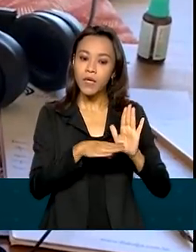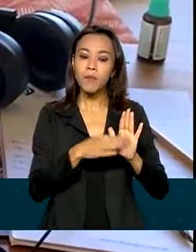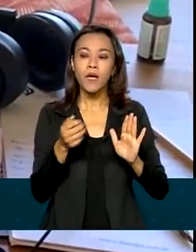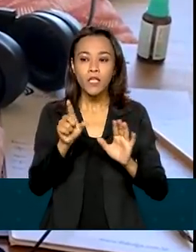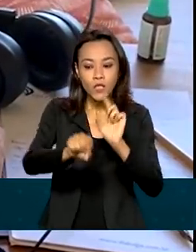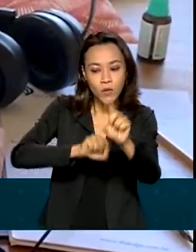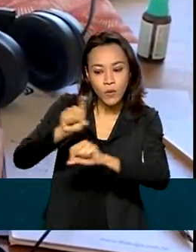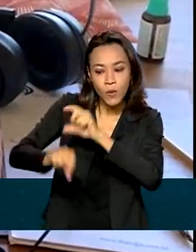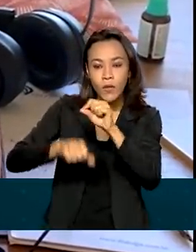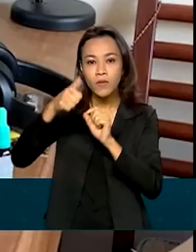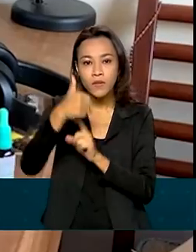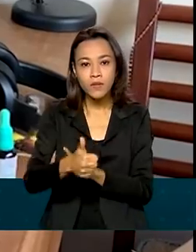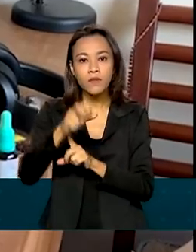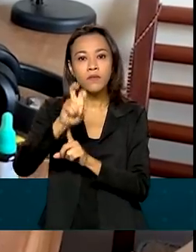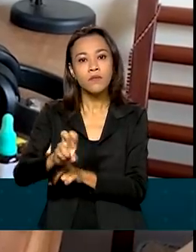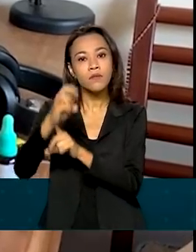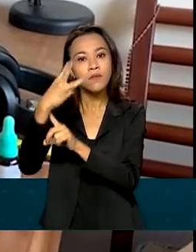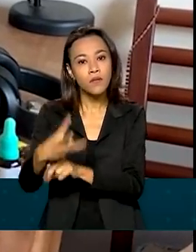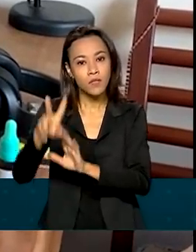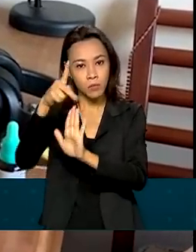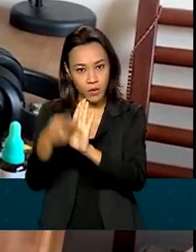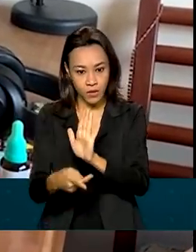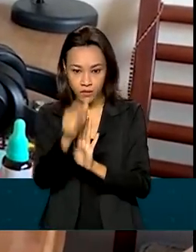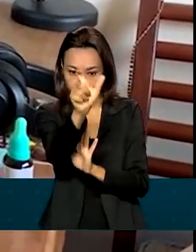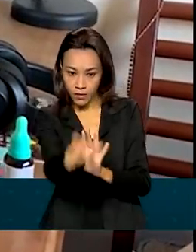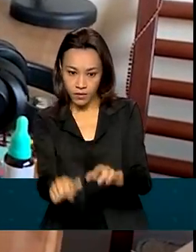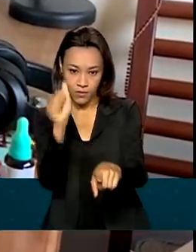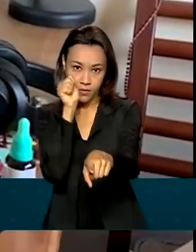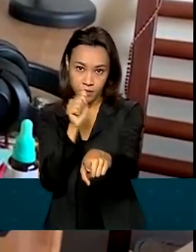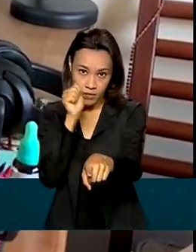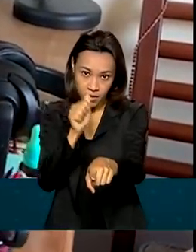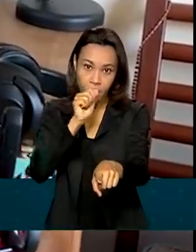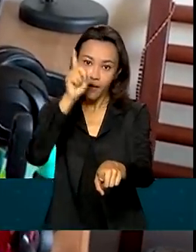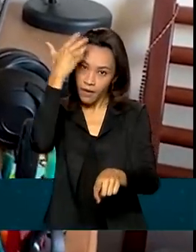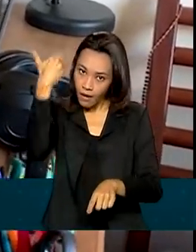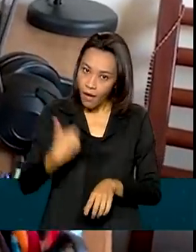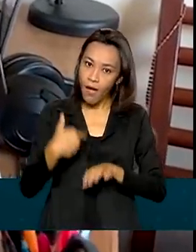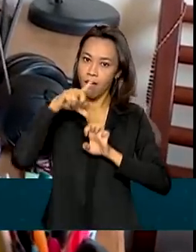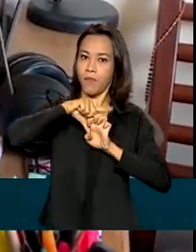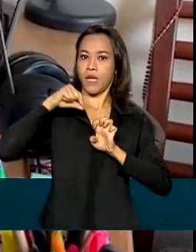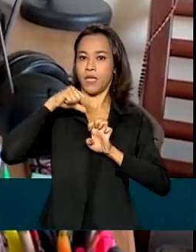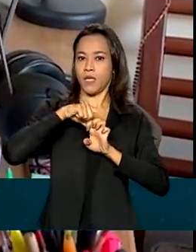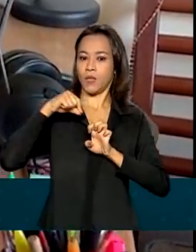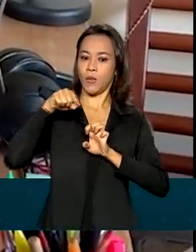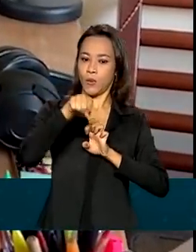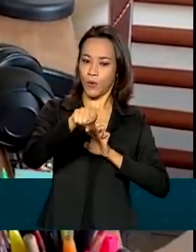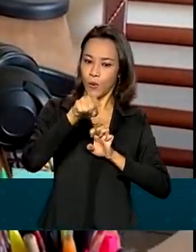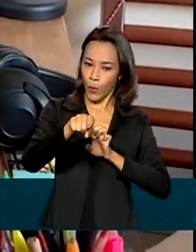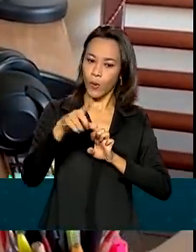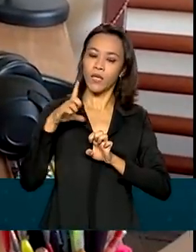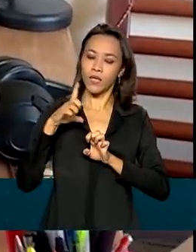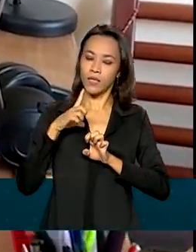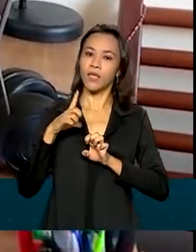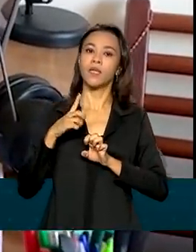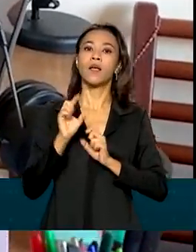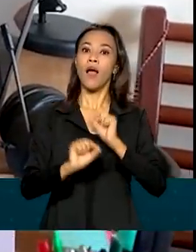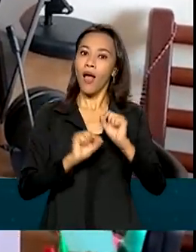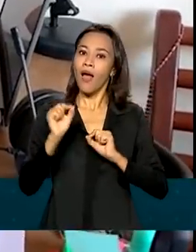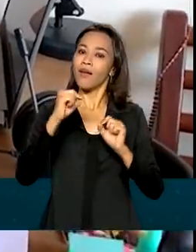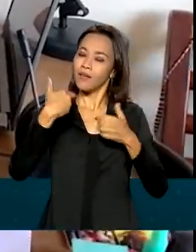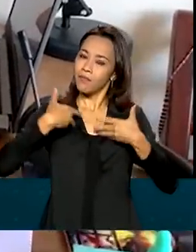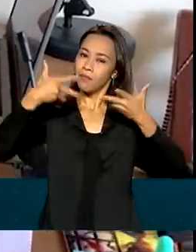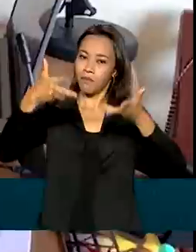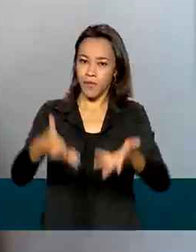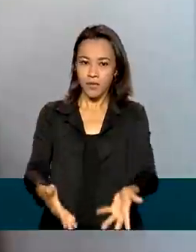projetos de todo o Brasil. A Daniele, empreendedora e idealizadora da startup Diversidade Importa, foi uma das